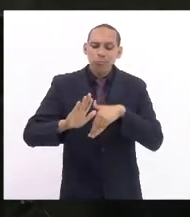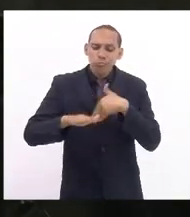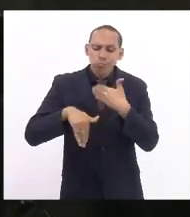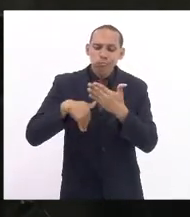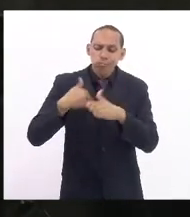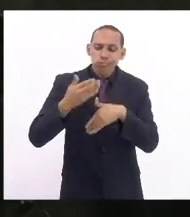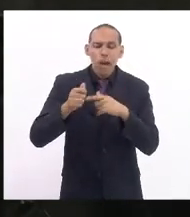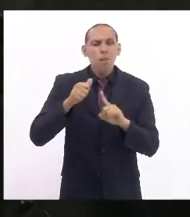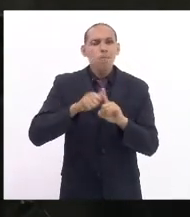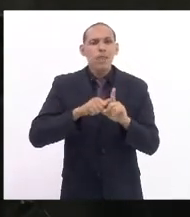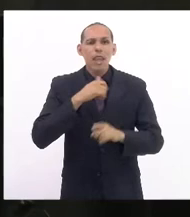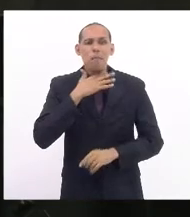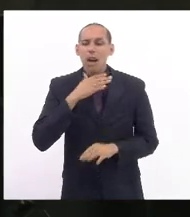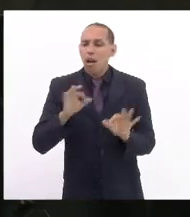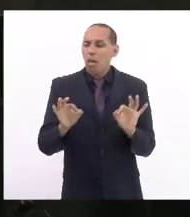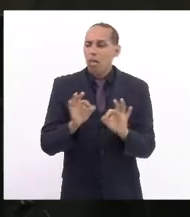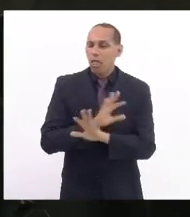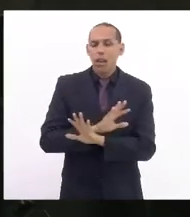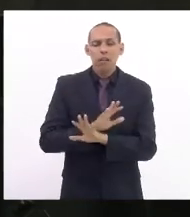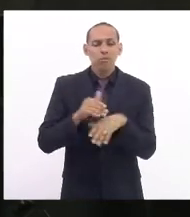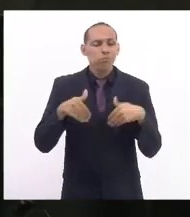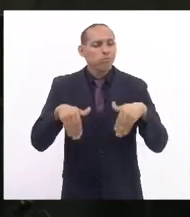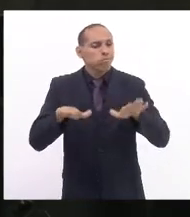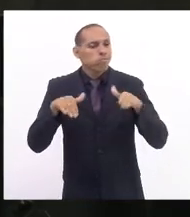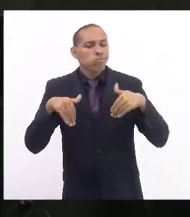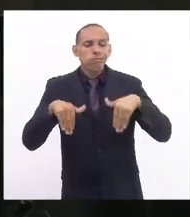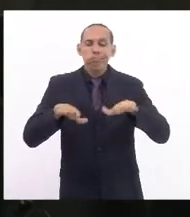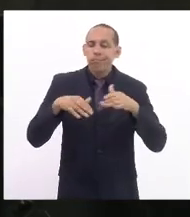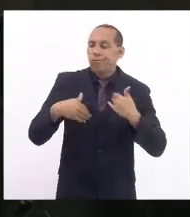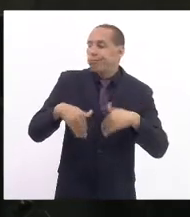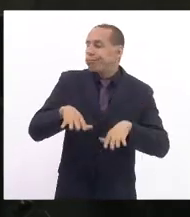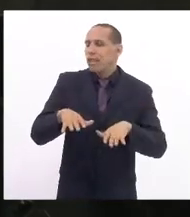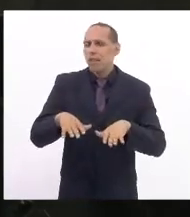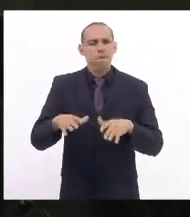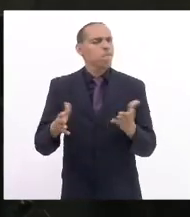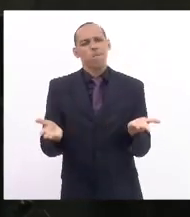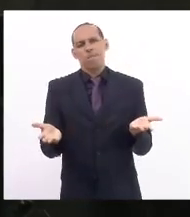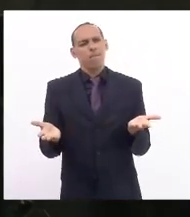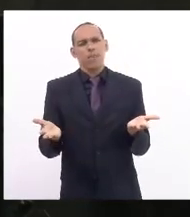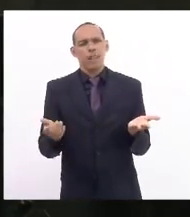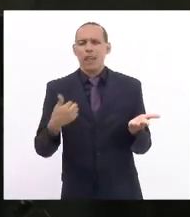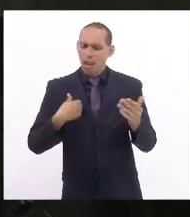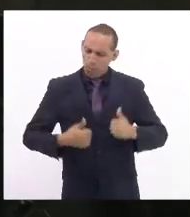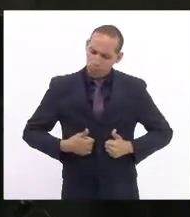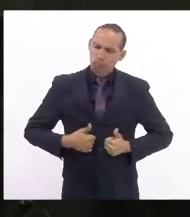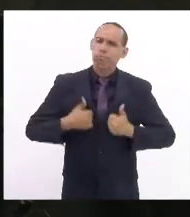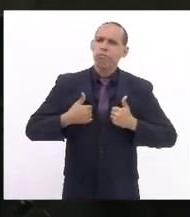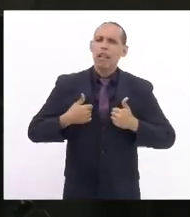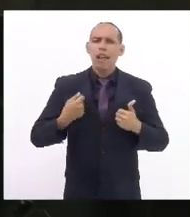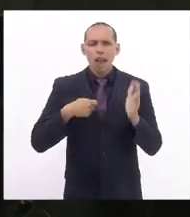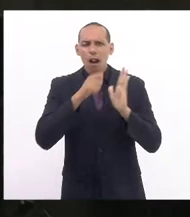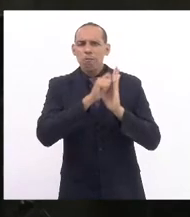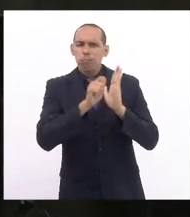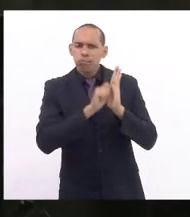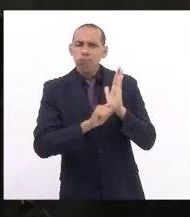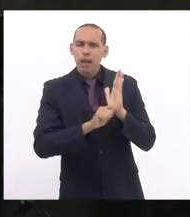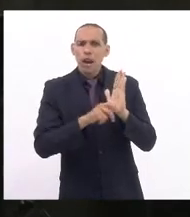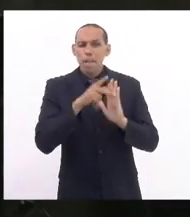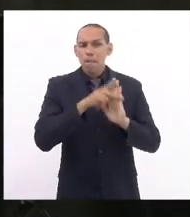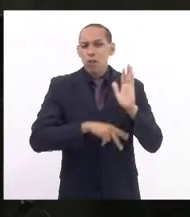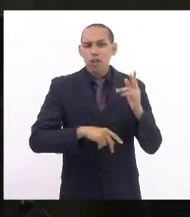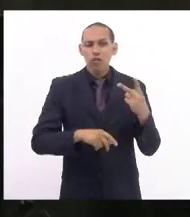acabar o mês de março, ficar isso por isso mesmo. Eu, com muito orgulho, eu sou autora de dois